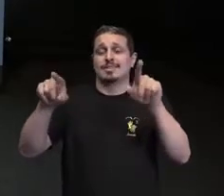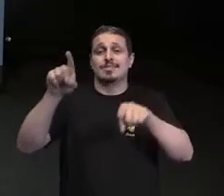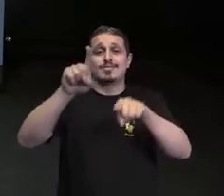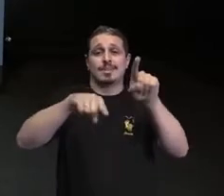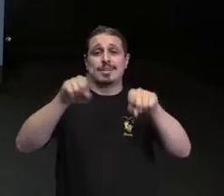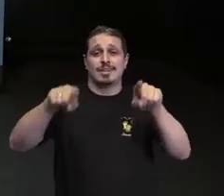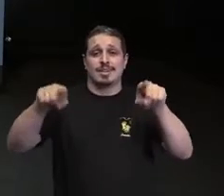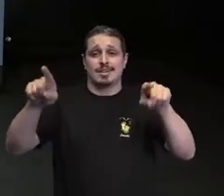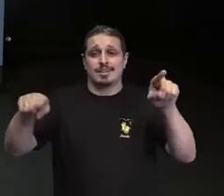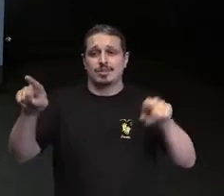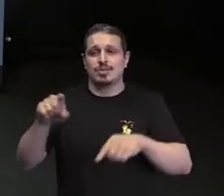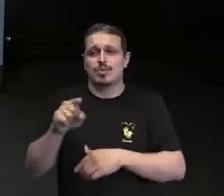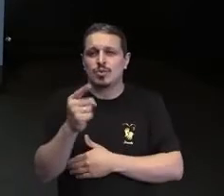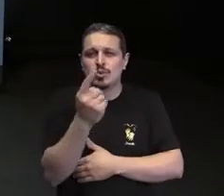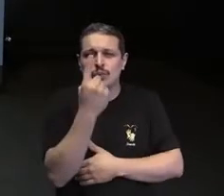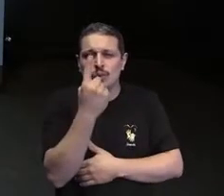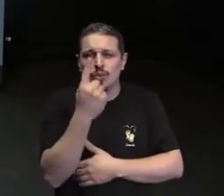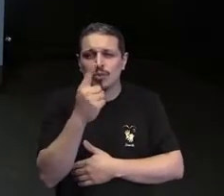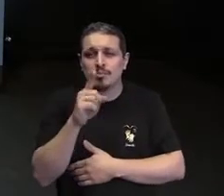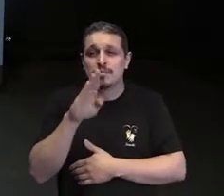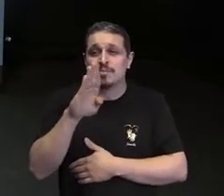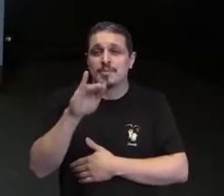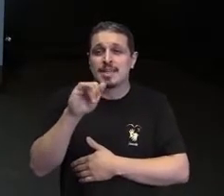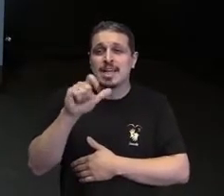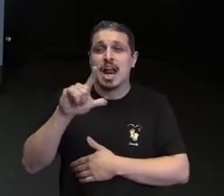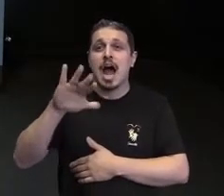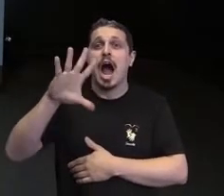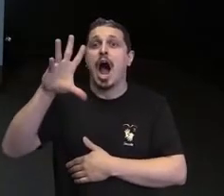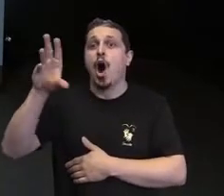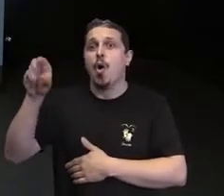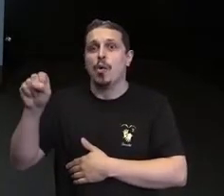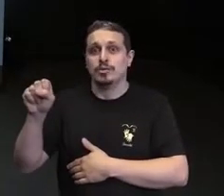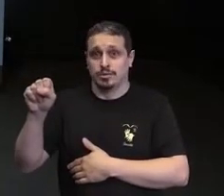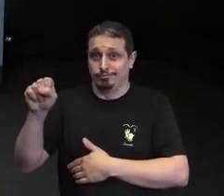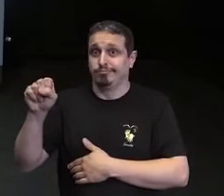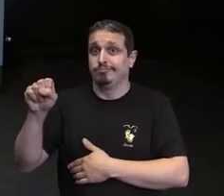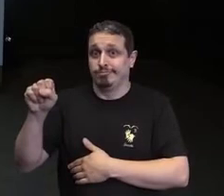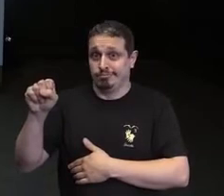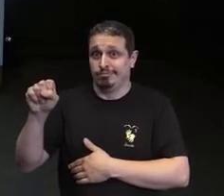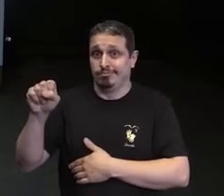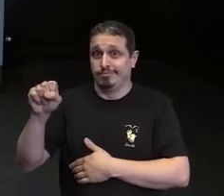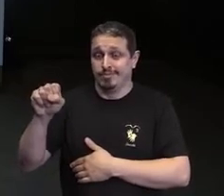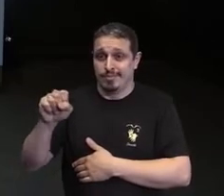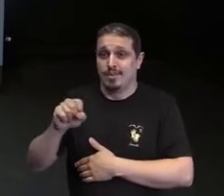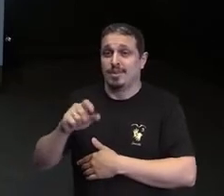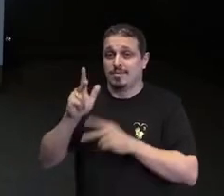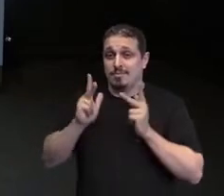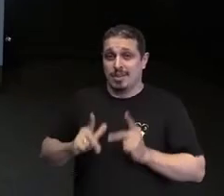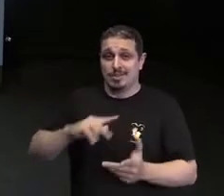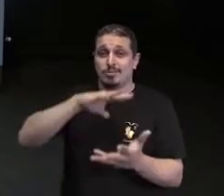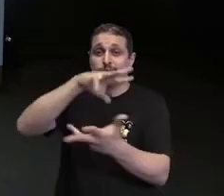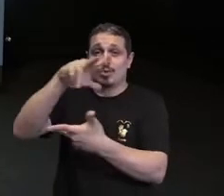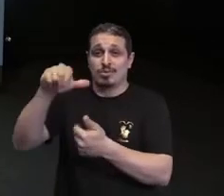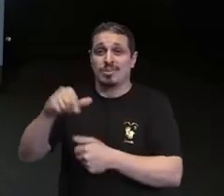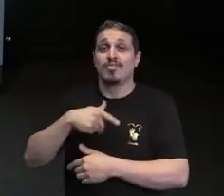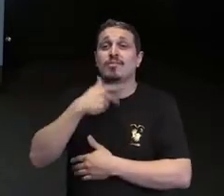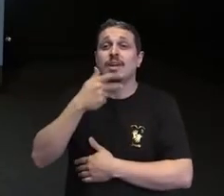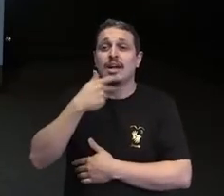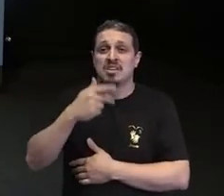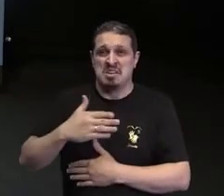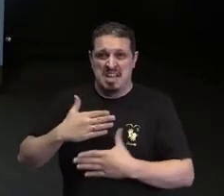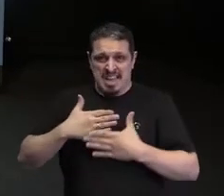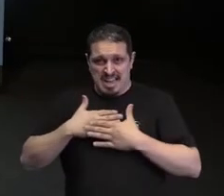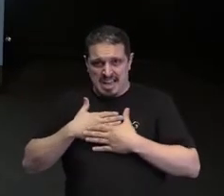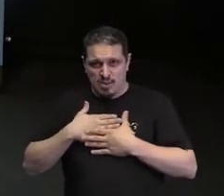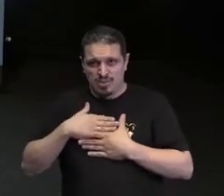com algum tipo de deficiência e isso significa uma a cada sete pessoas se declaram ou compreendem que tem algum